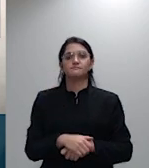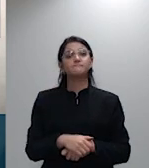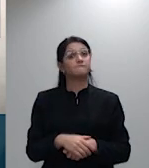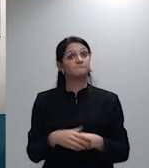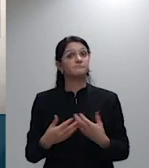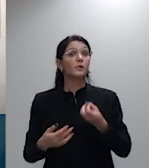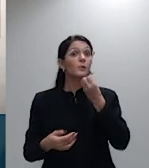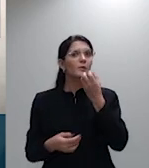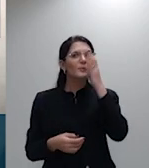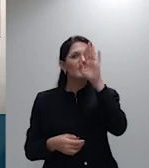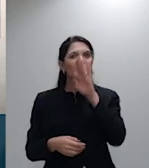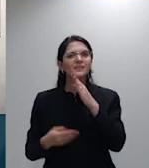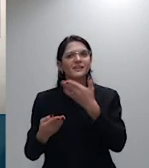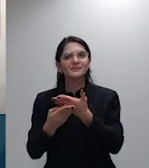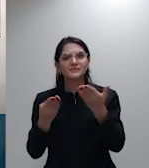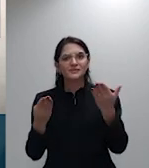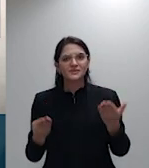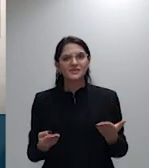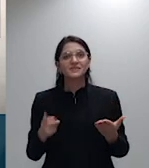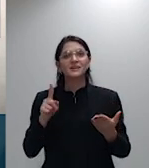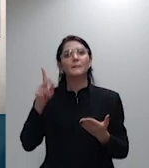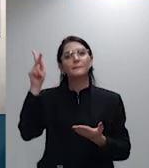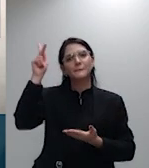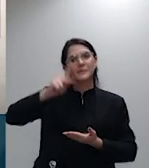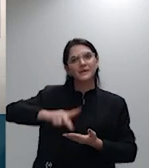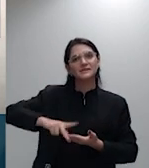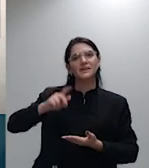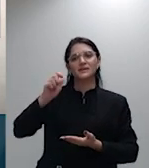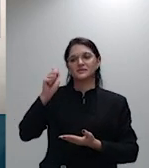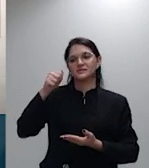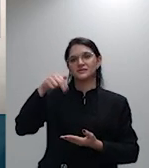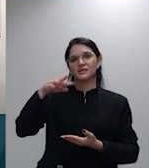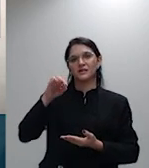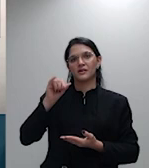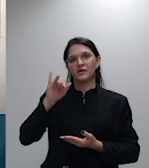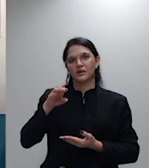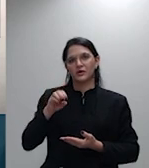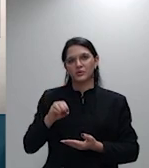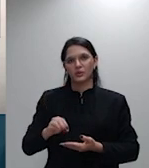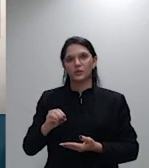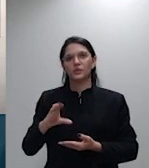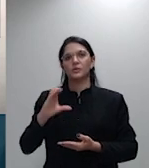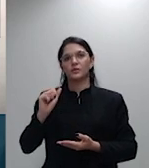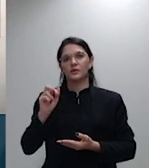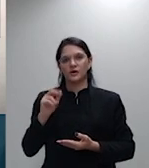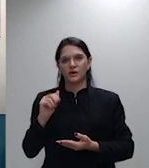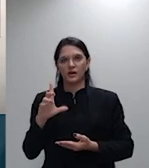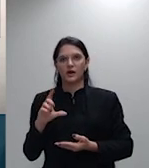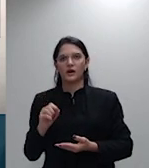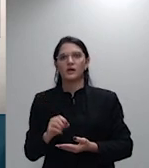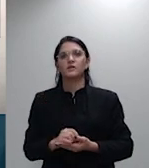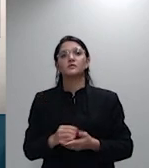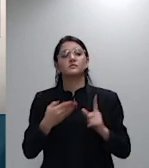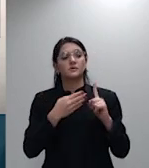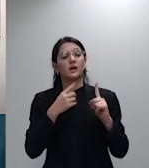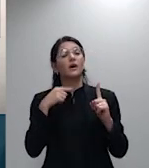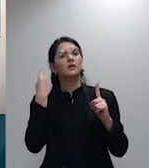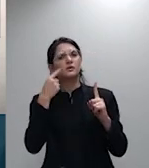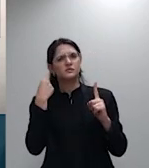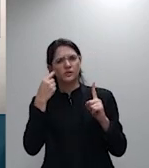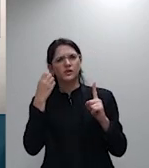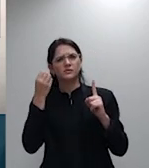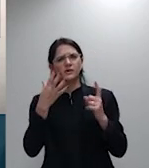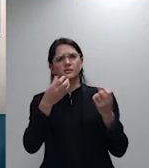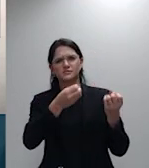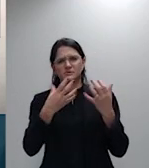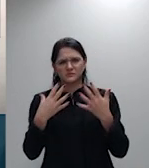ministros, digníssimo representante do Ministério Público Federal. O advogado colega que me antecedeu já sintetizou muito bem a